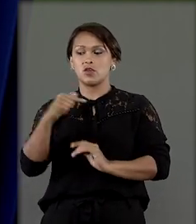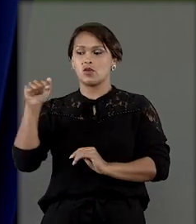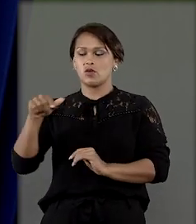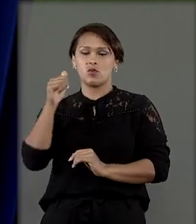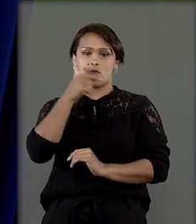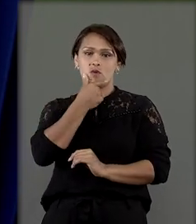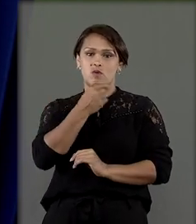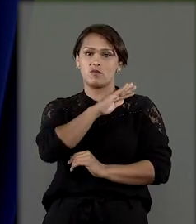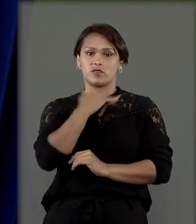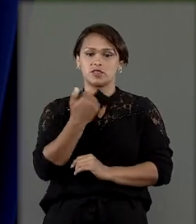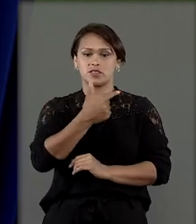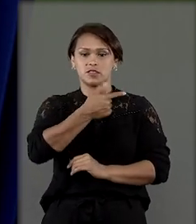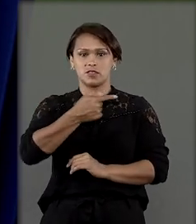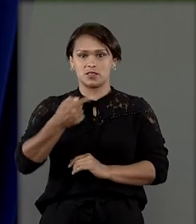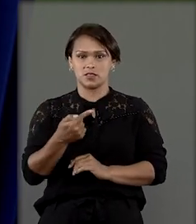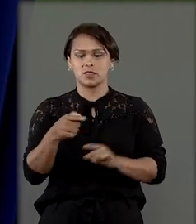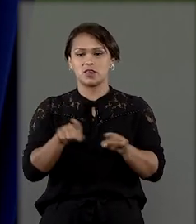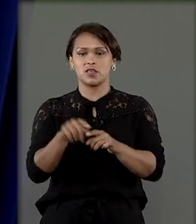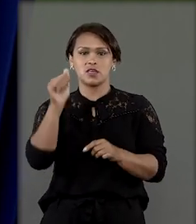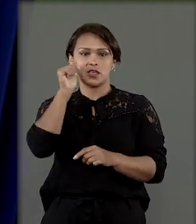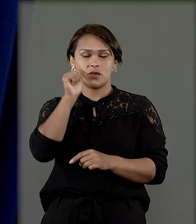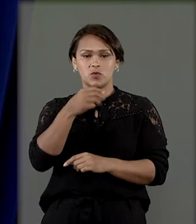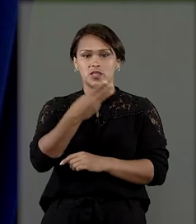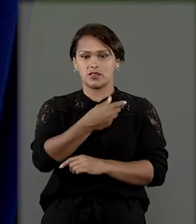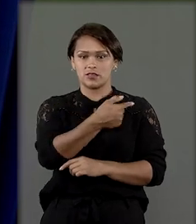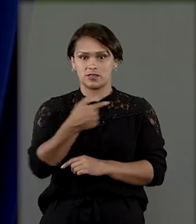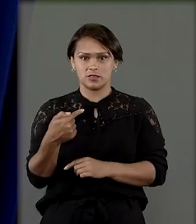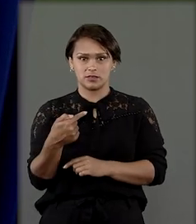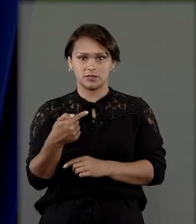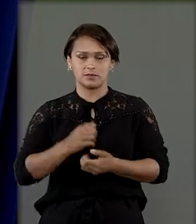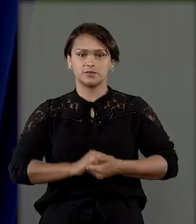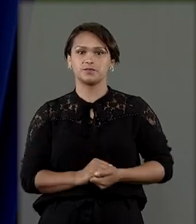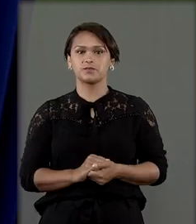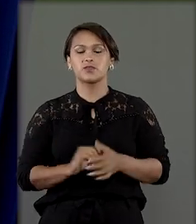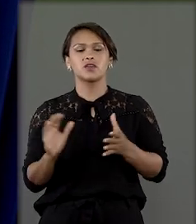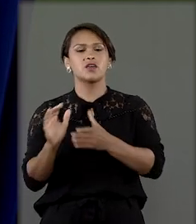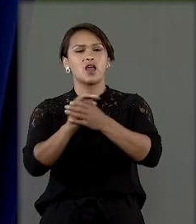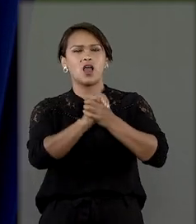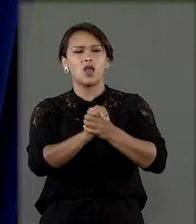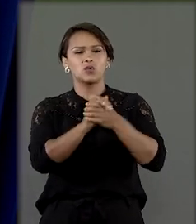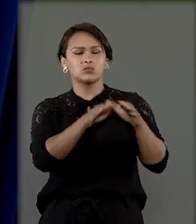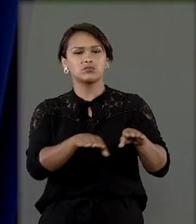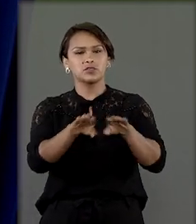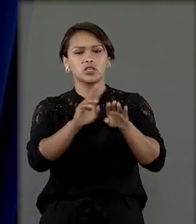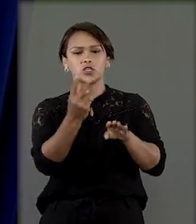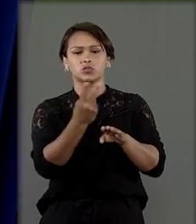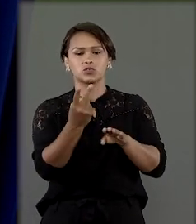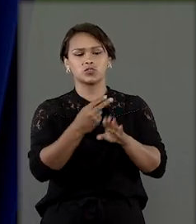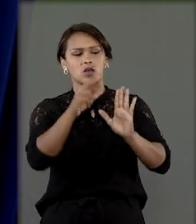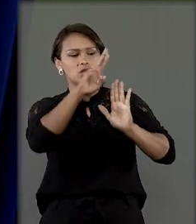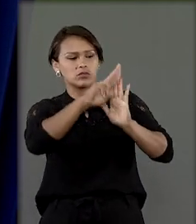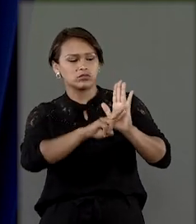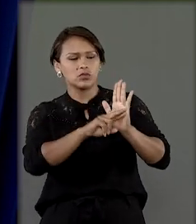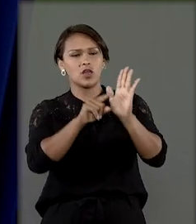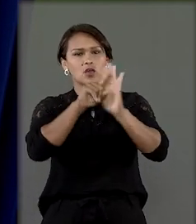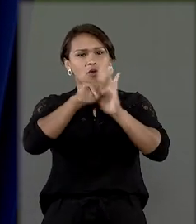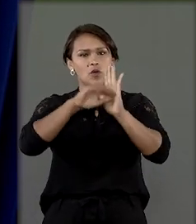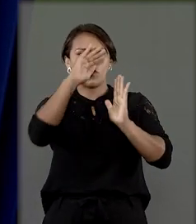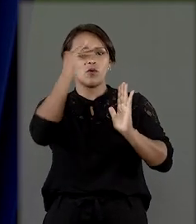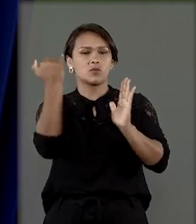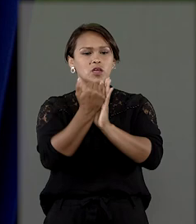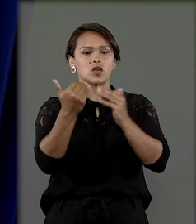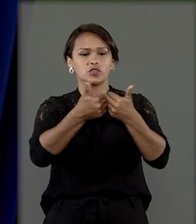falecido tinha então 77 anos e a mulher 37. A união estável deveria observar o regime da separação